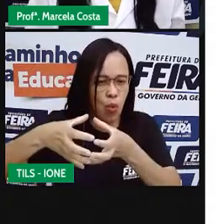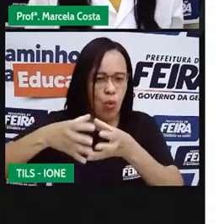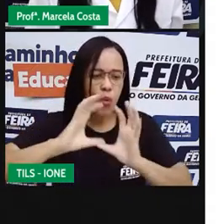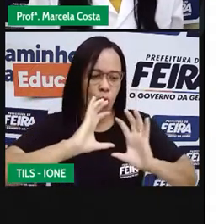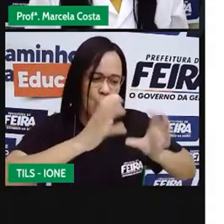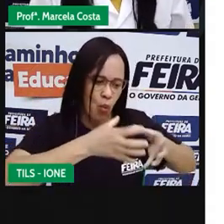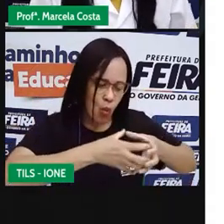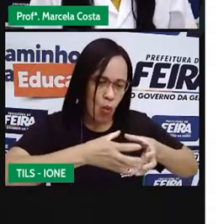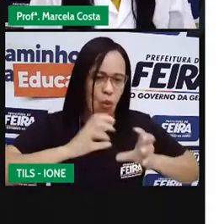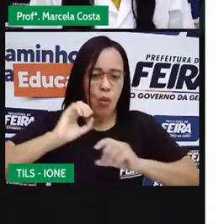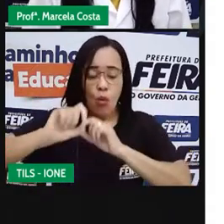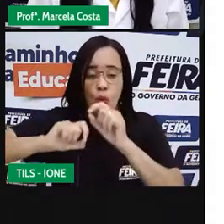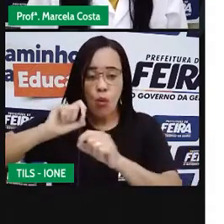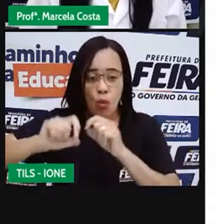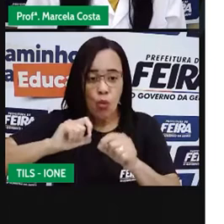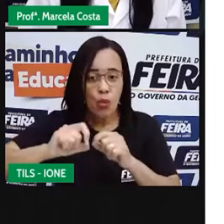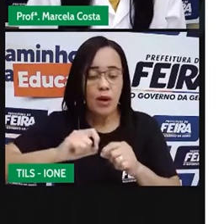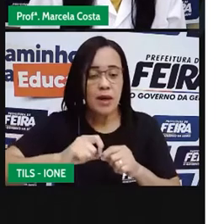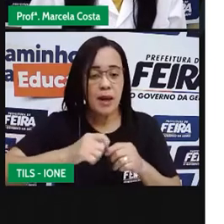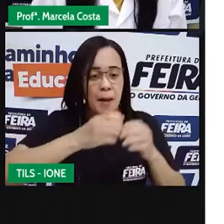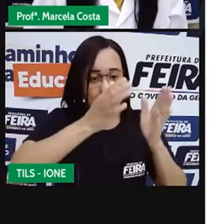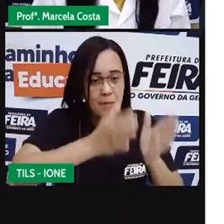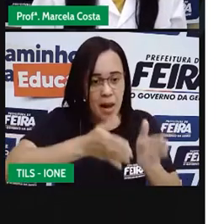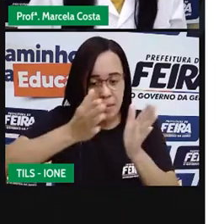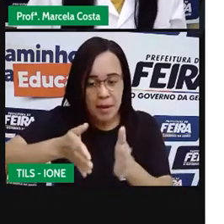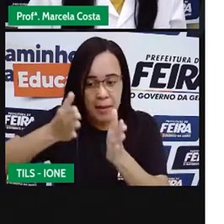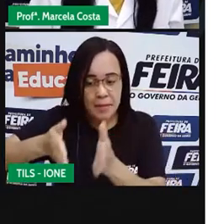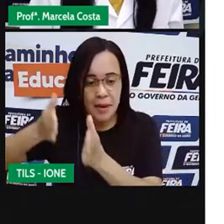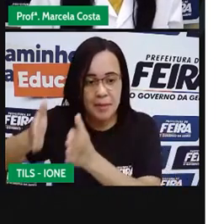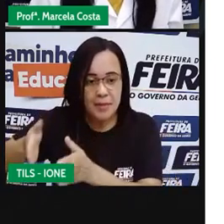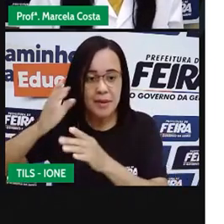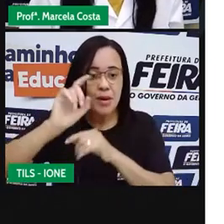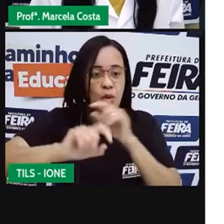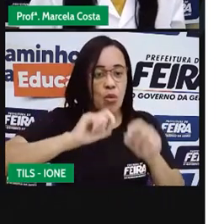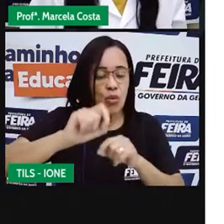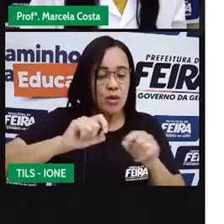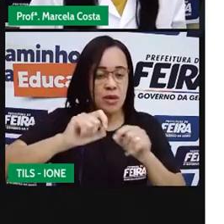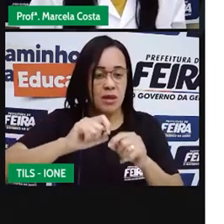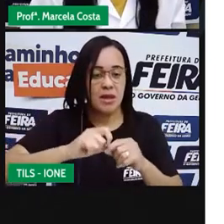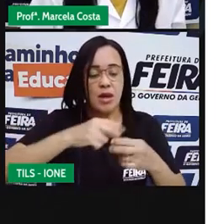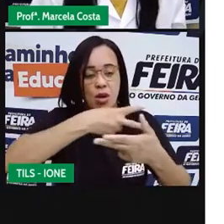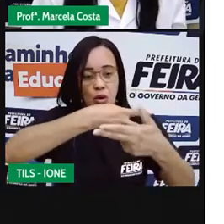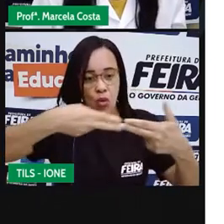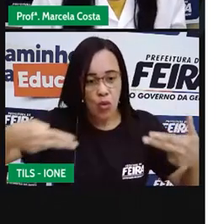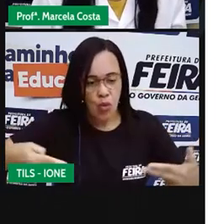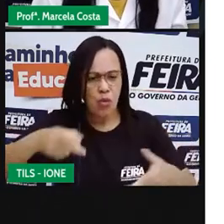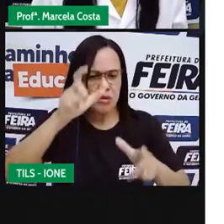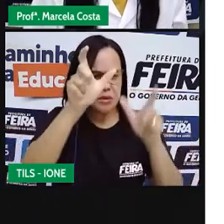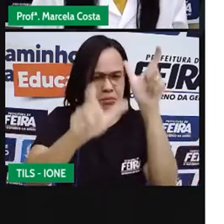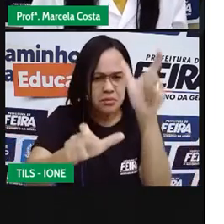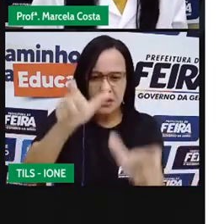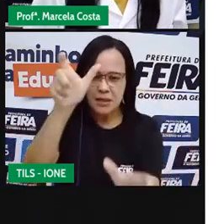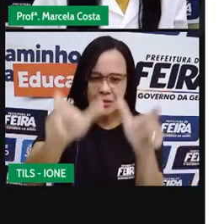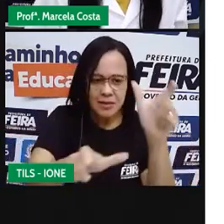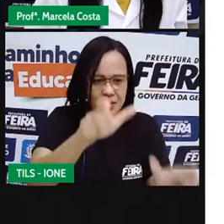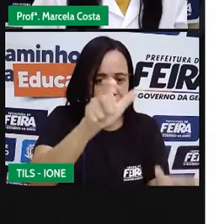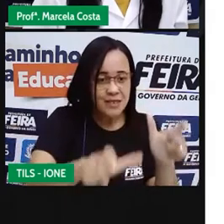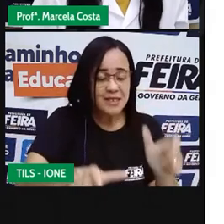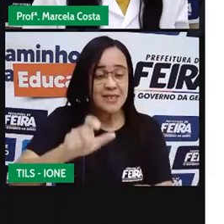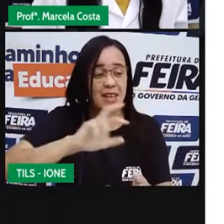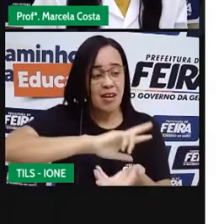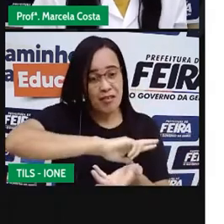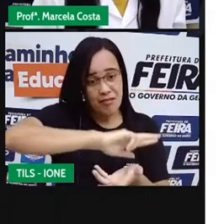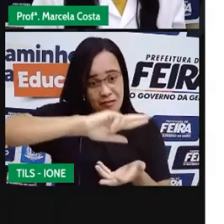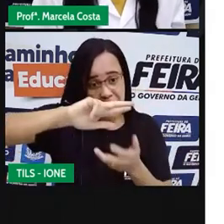classificar e ordenar objetos, personagens, por diferentes